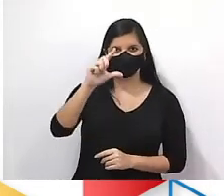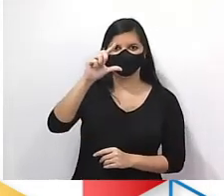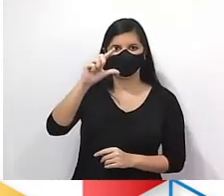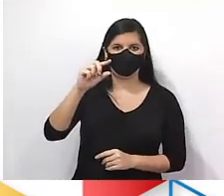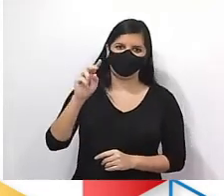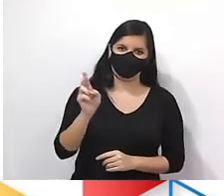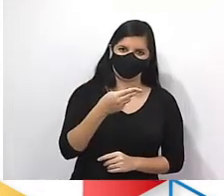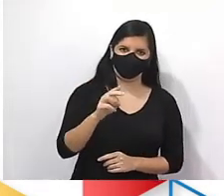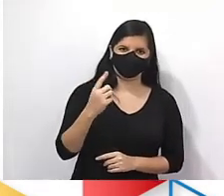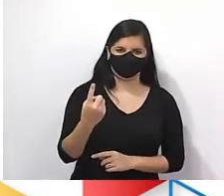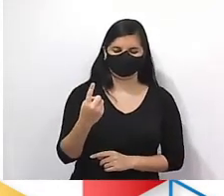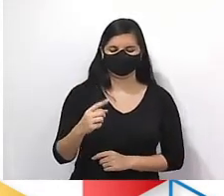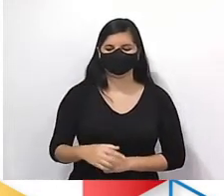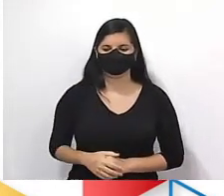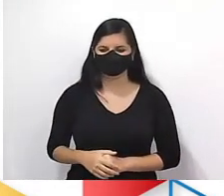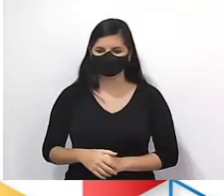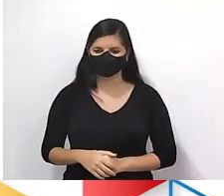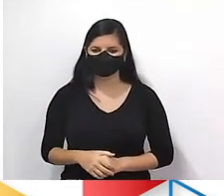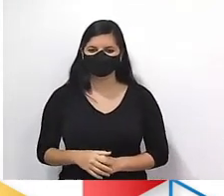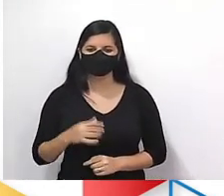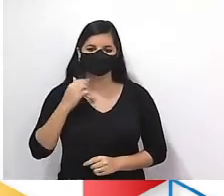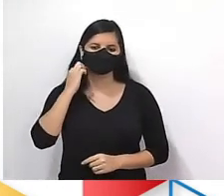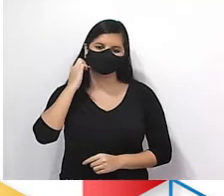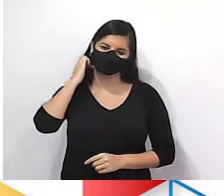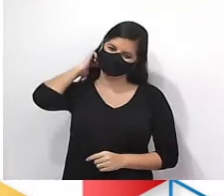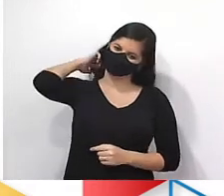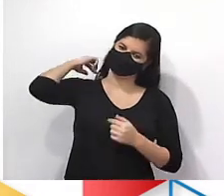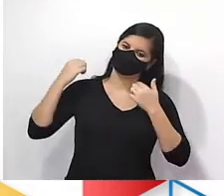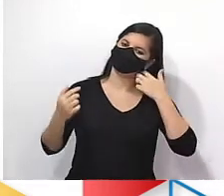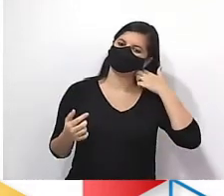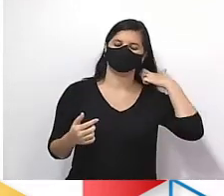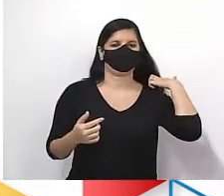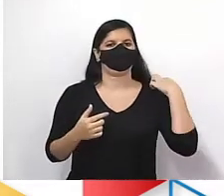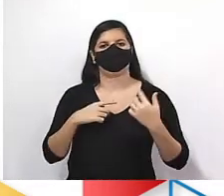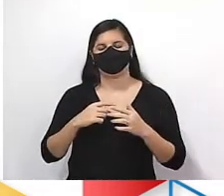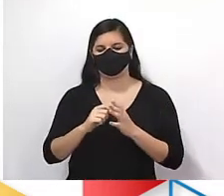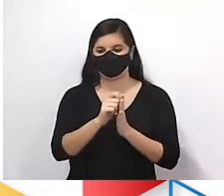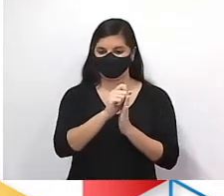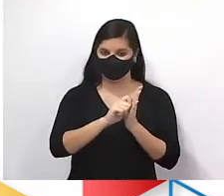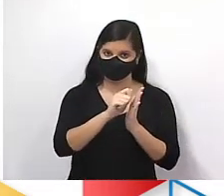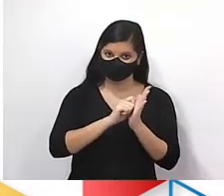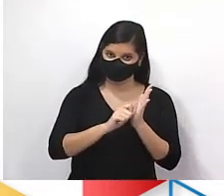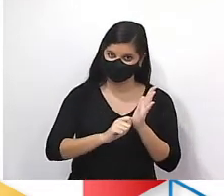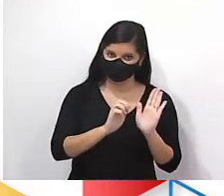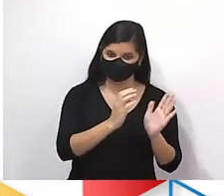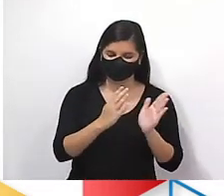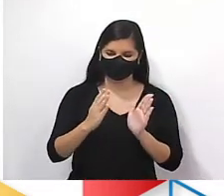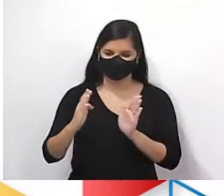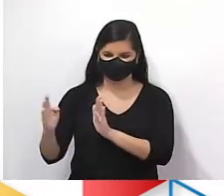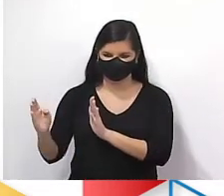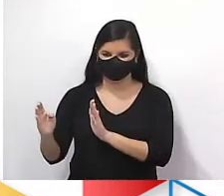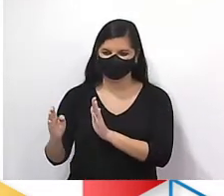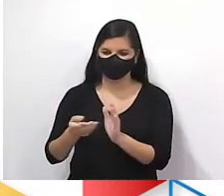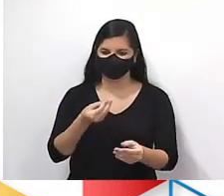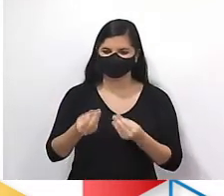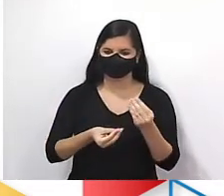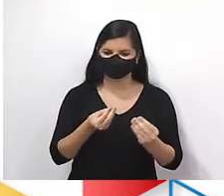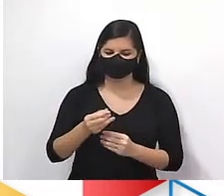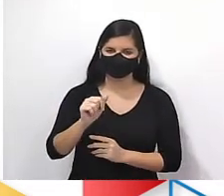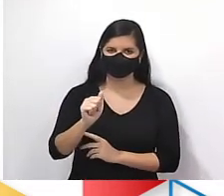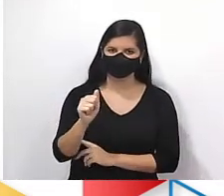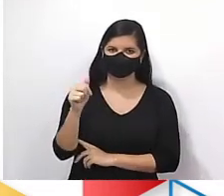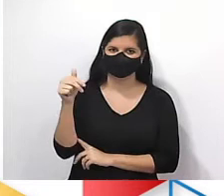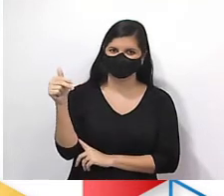Lido. Fechou? Tranquilo? Então segue comigo. Vamos lá. Escrevemos essa sequência da seguinte maneira, ok?